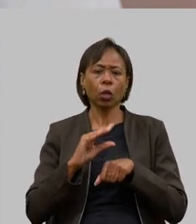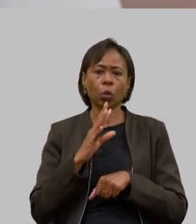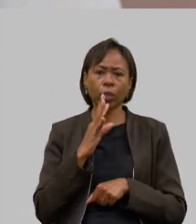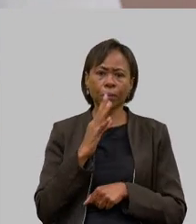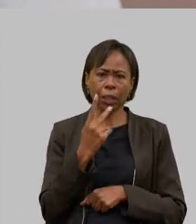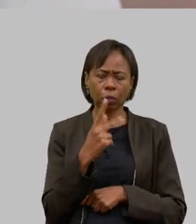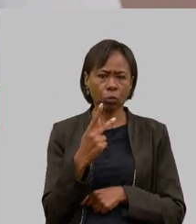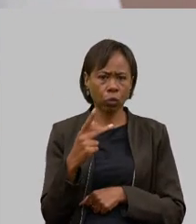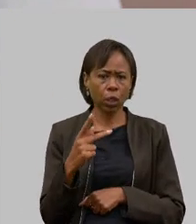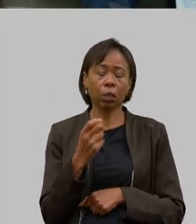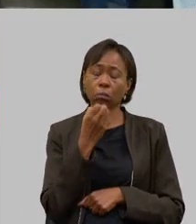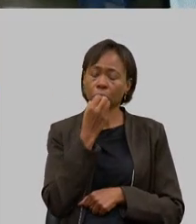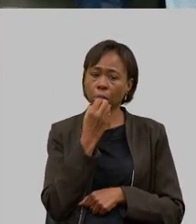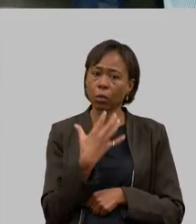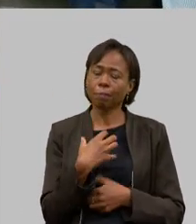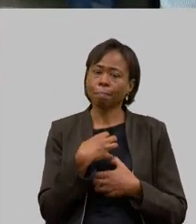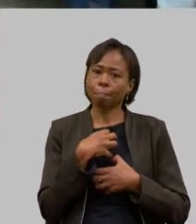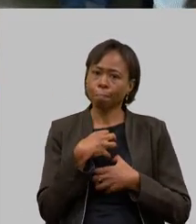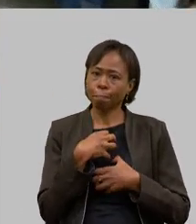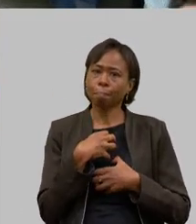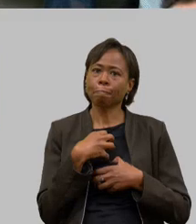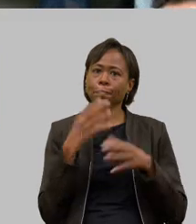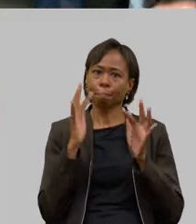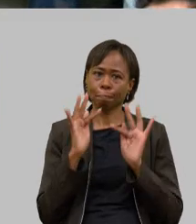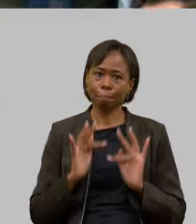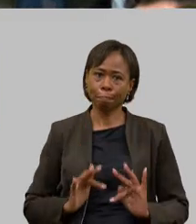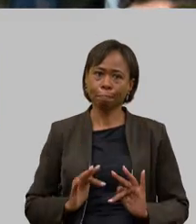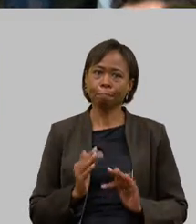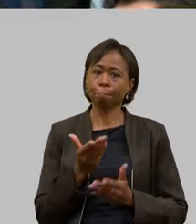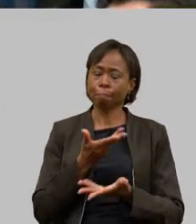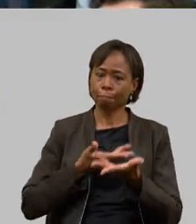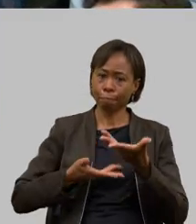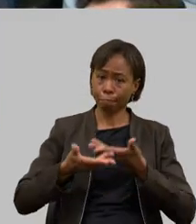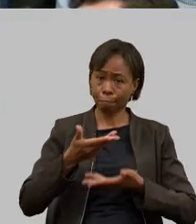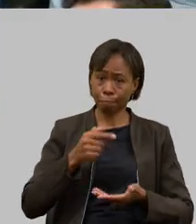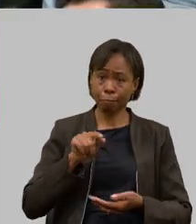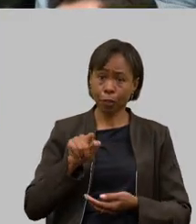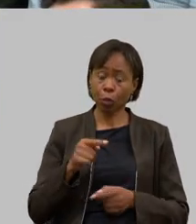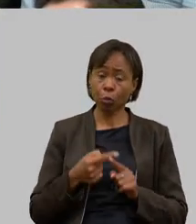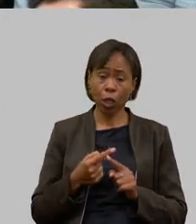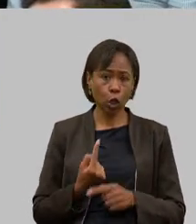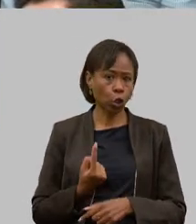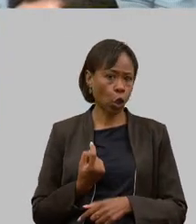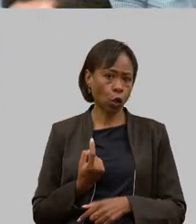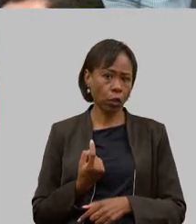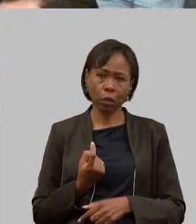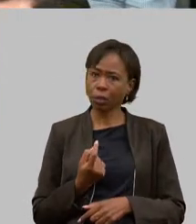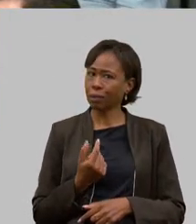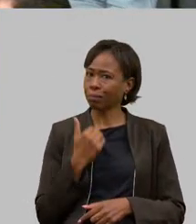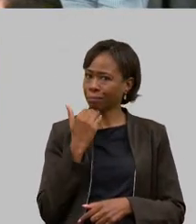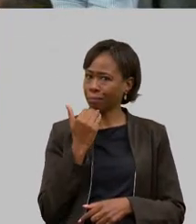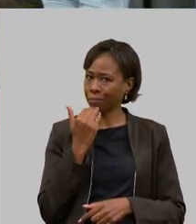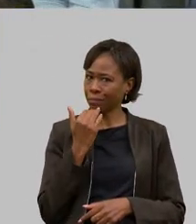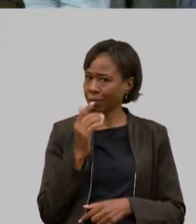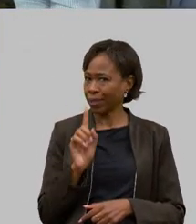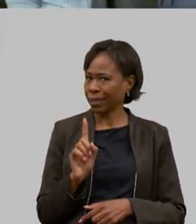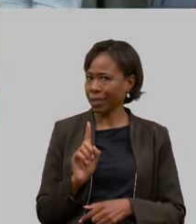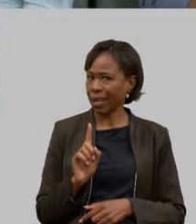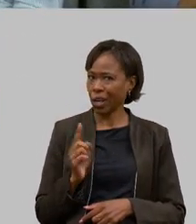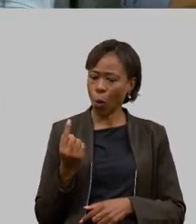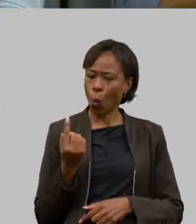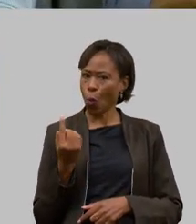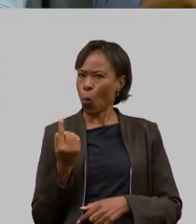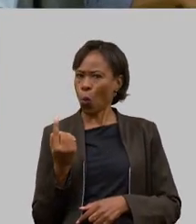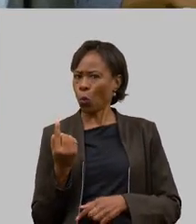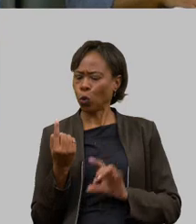toda nos honra muito eu fico muito honrado em dividir com eles e dizer que ninguém faz nada sozinho alguém disse nenhum de nós sozinho é melhor do que nós